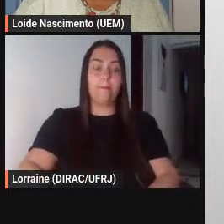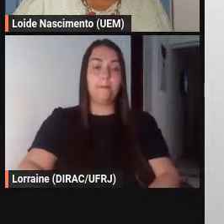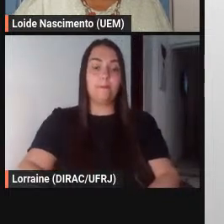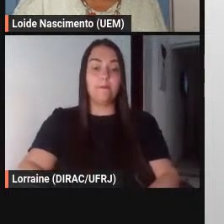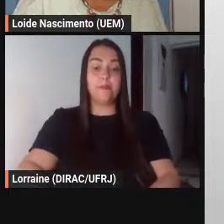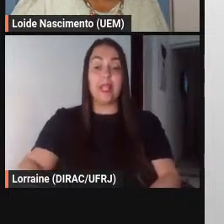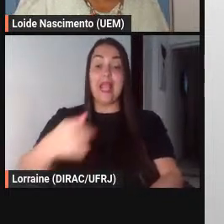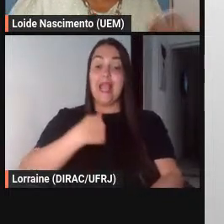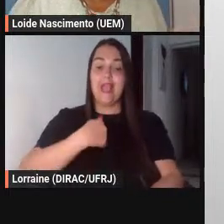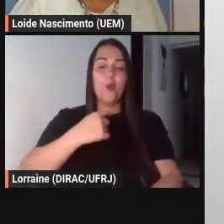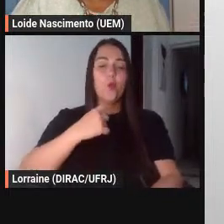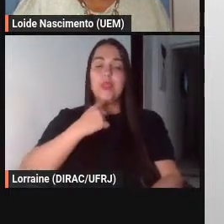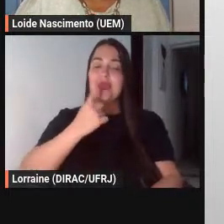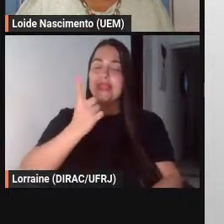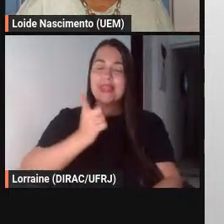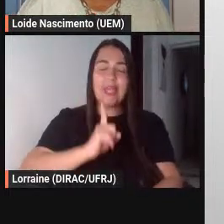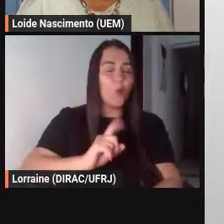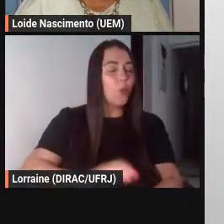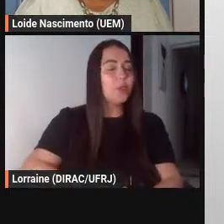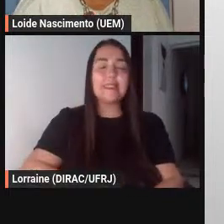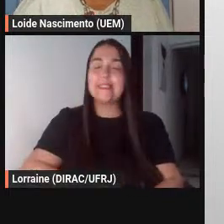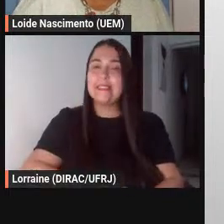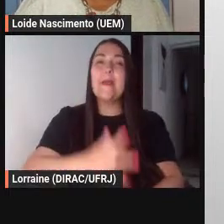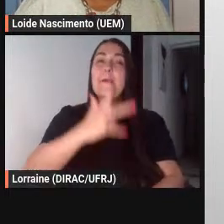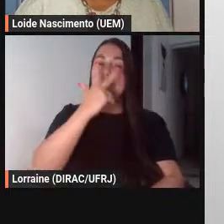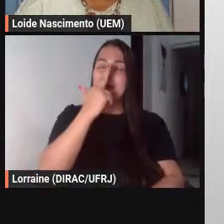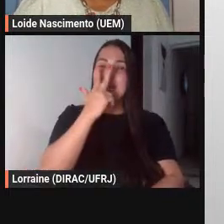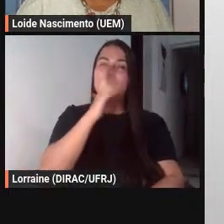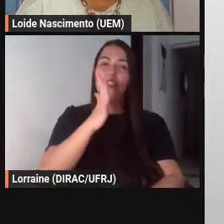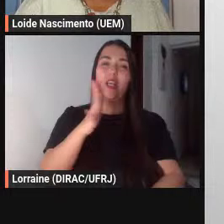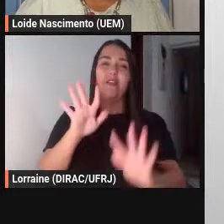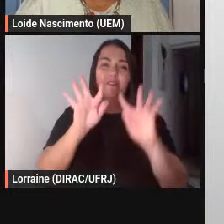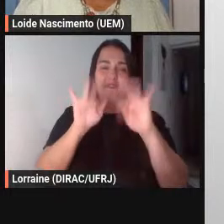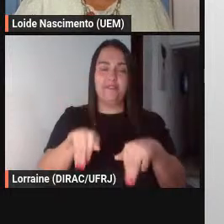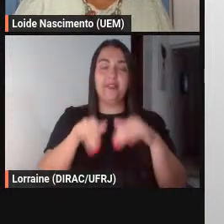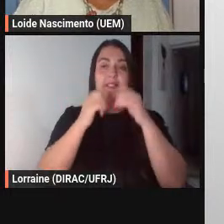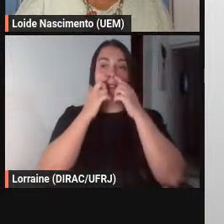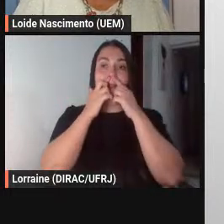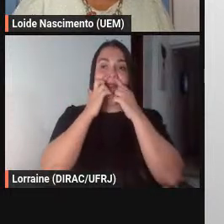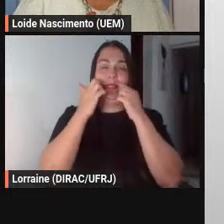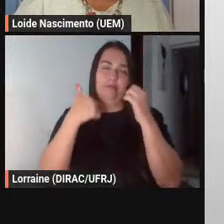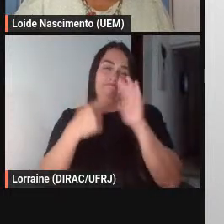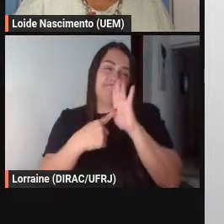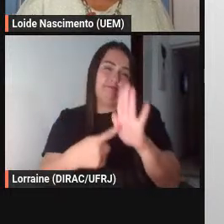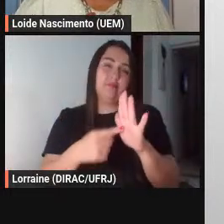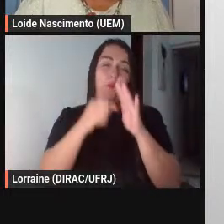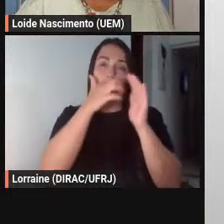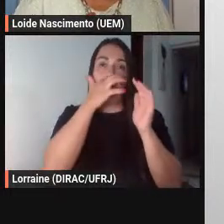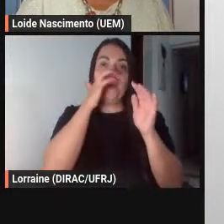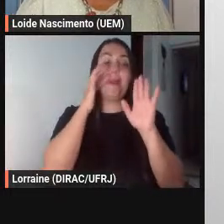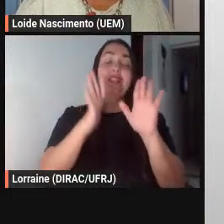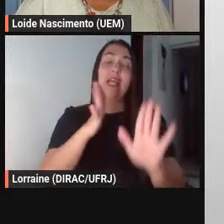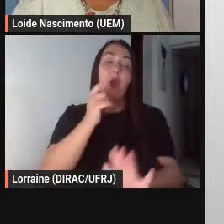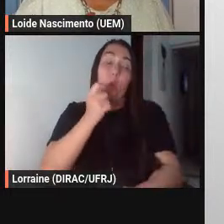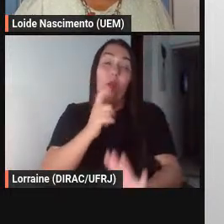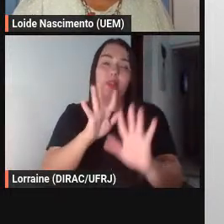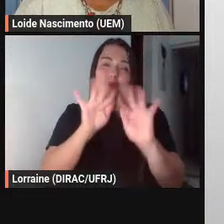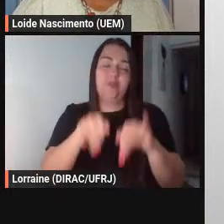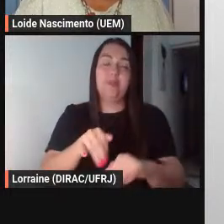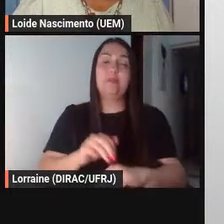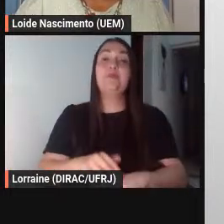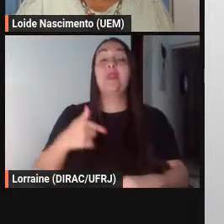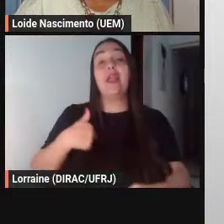eu acredito que eu já esteja chegando ao final da minha fala né eu já estou chegando ao final eu vou